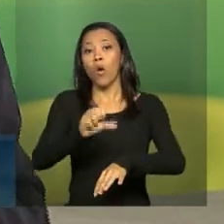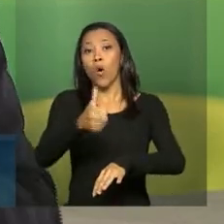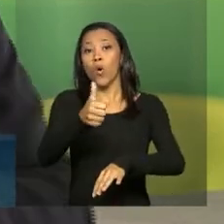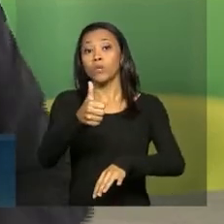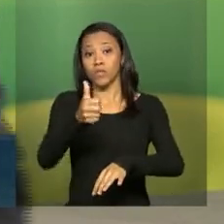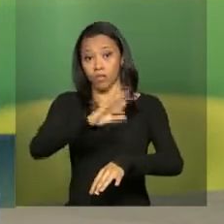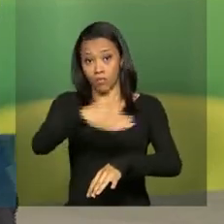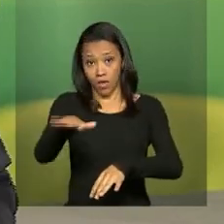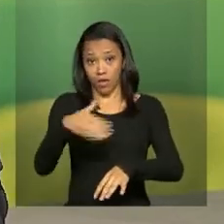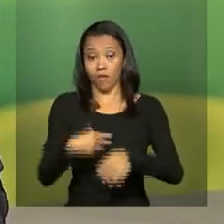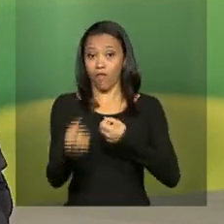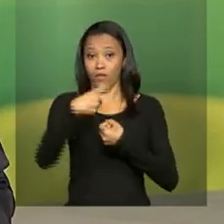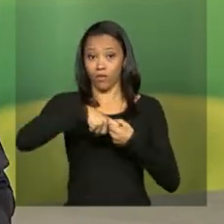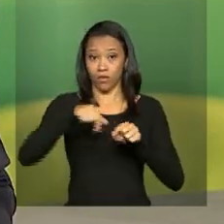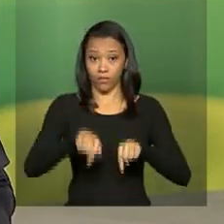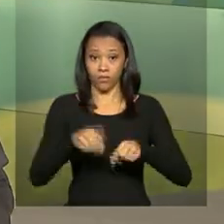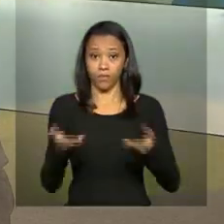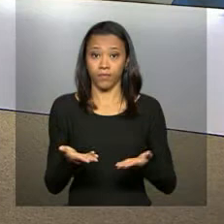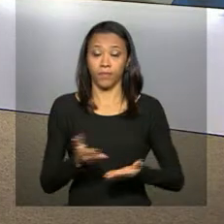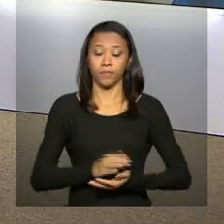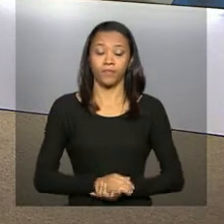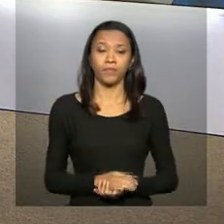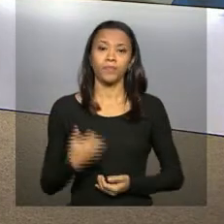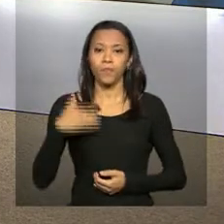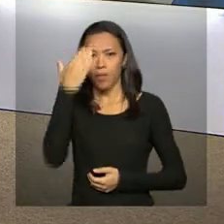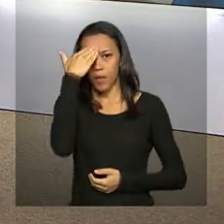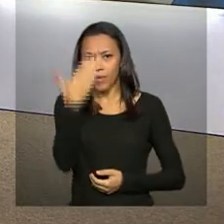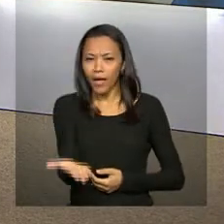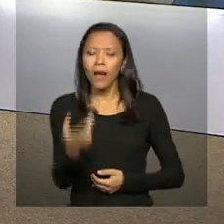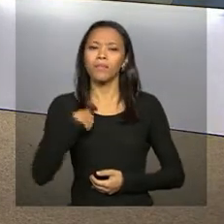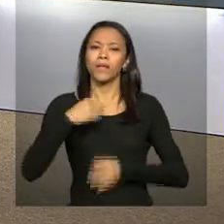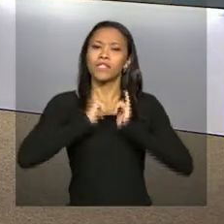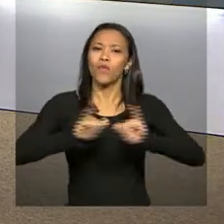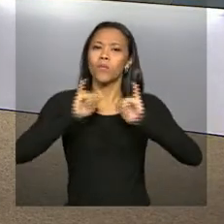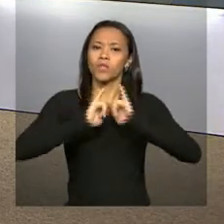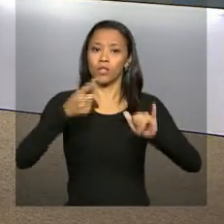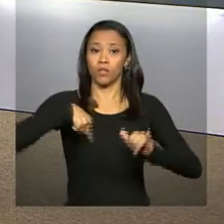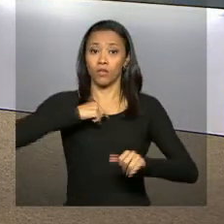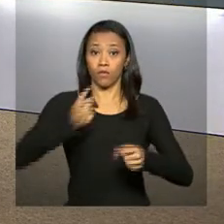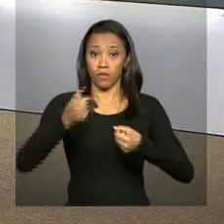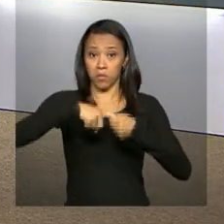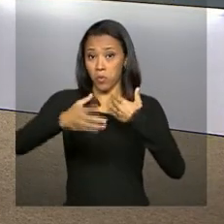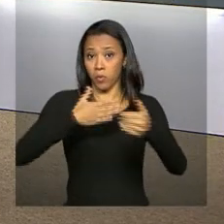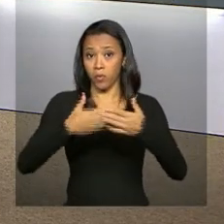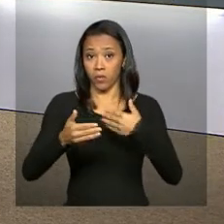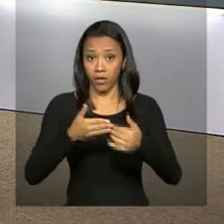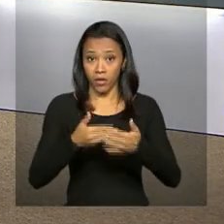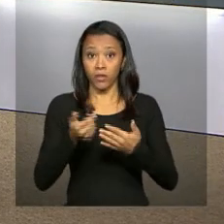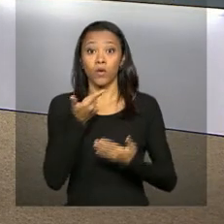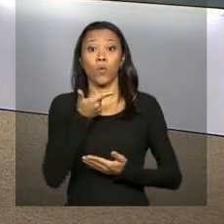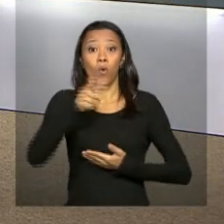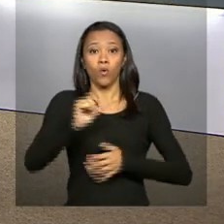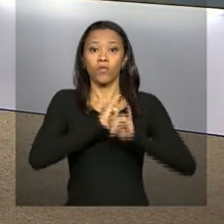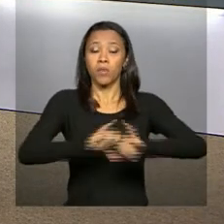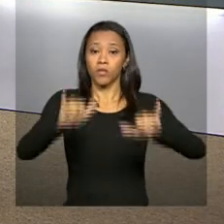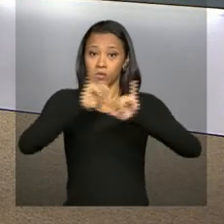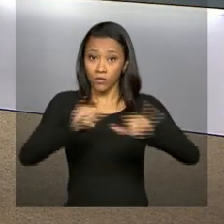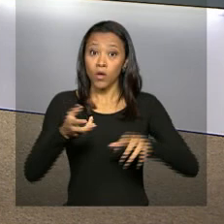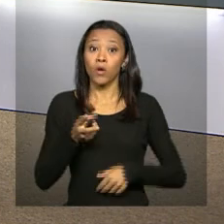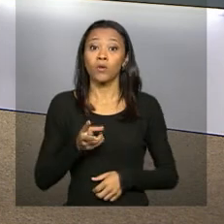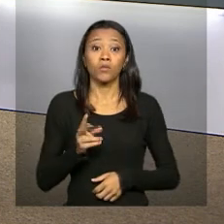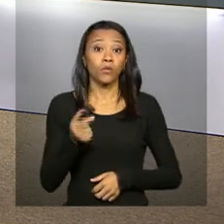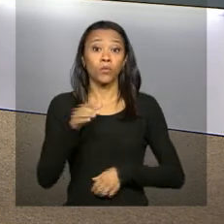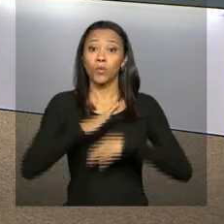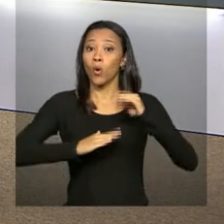da manhã. Daniele, voltamos com você. Obrigada, Luana, pelas informações e nós podemos voltar a qualquer momento com outras informações